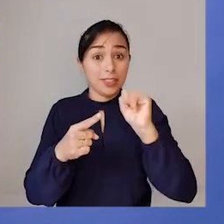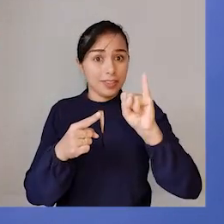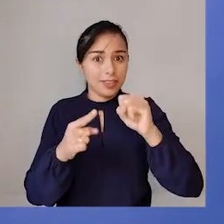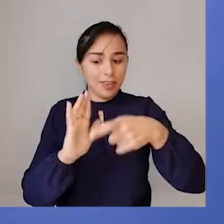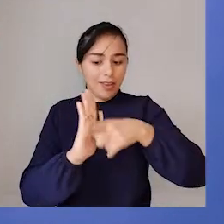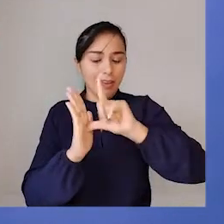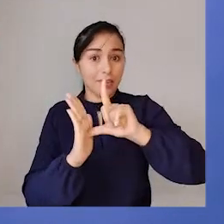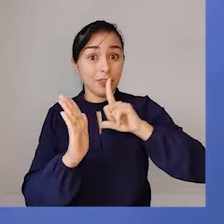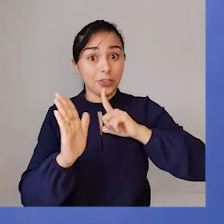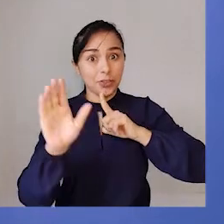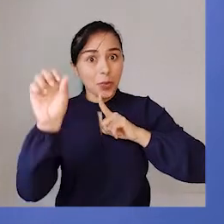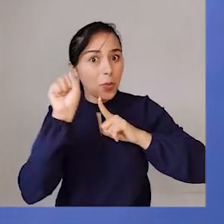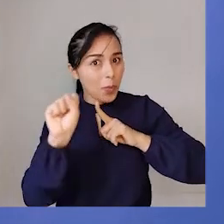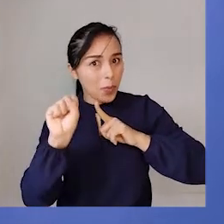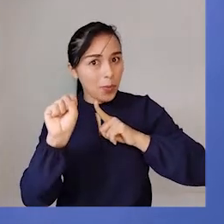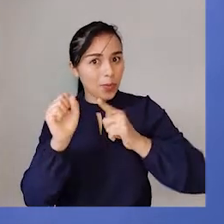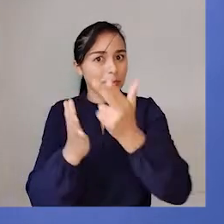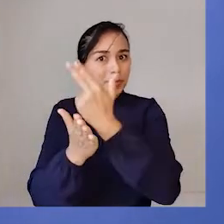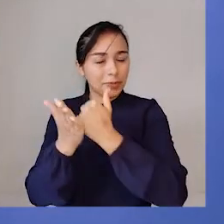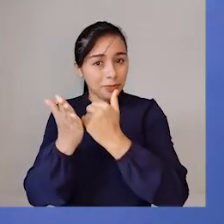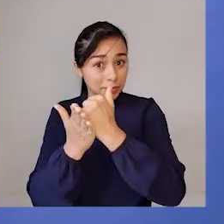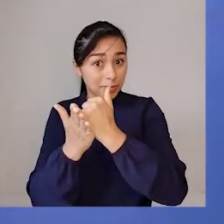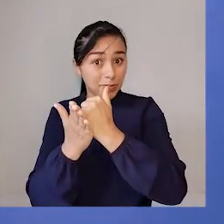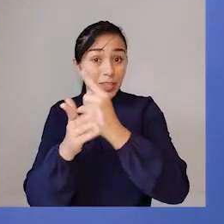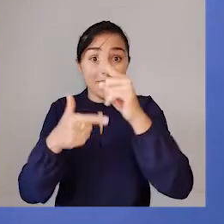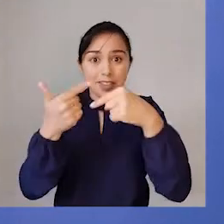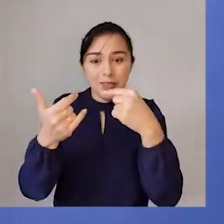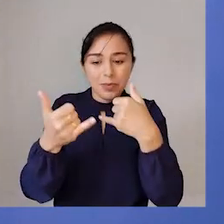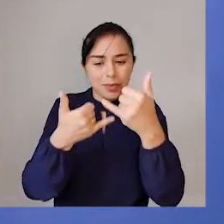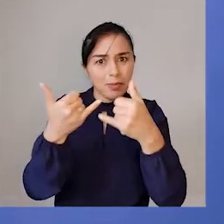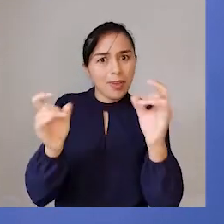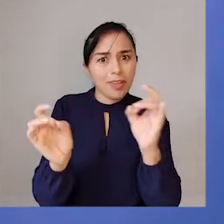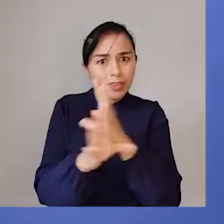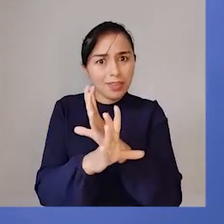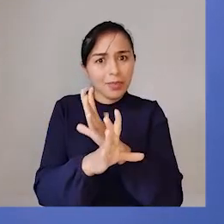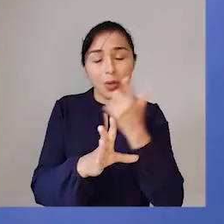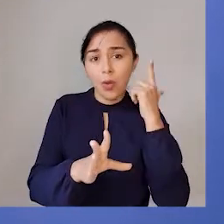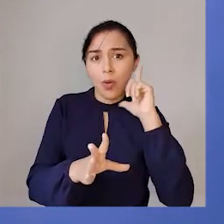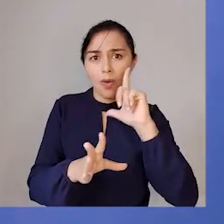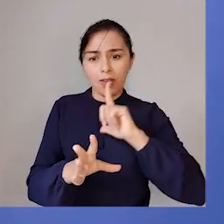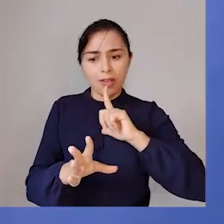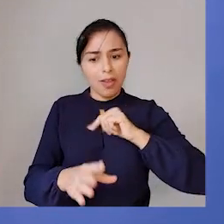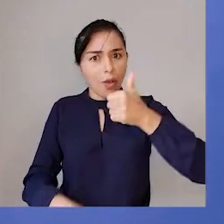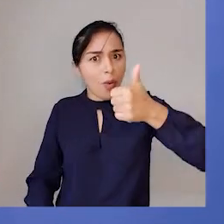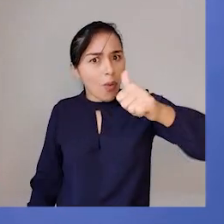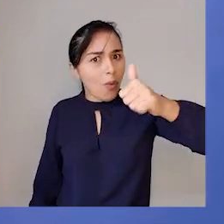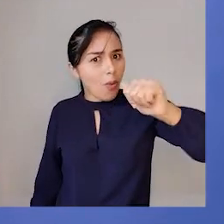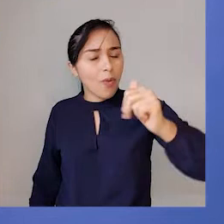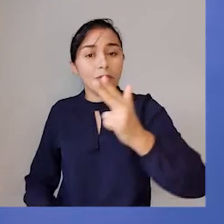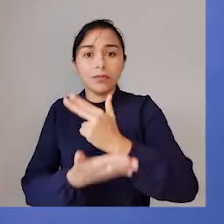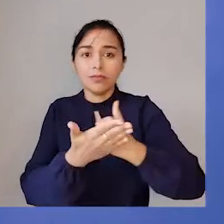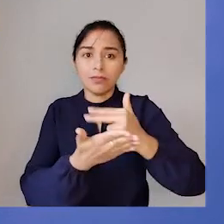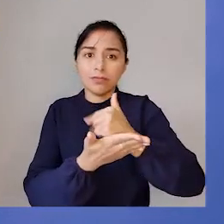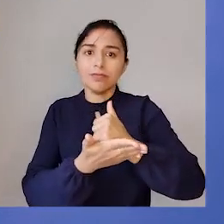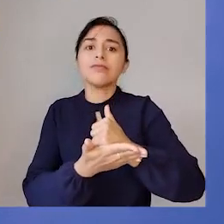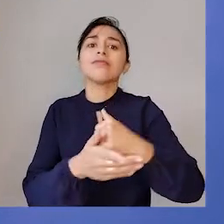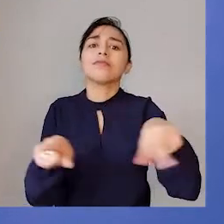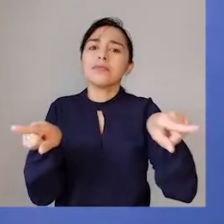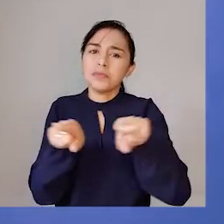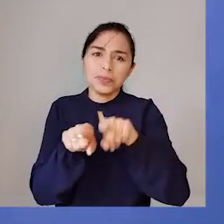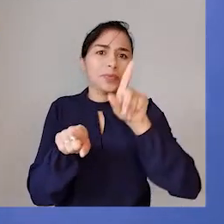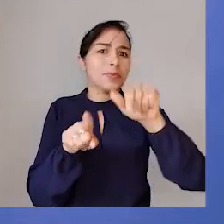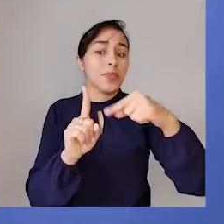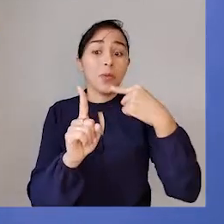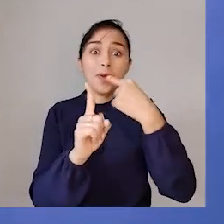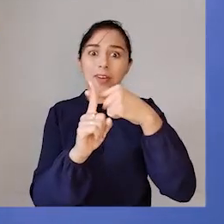oito figurinhas jogando com Pedro, ele está agora com onze figurinhas, a ideia que está implícita aí